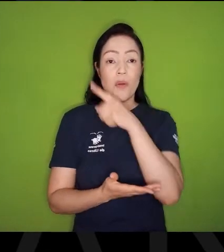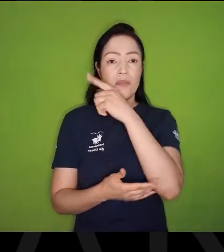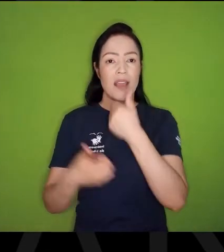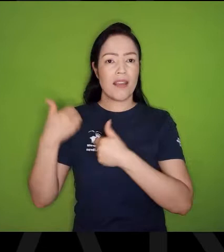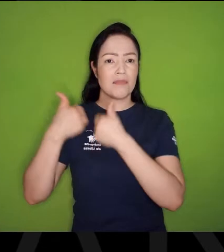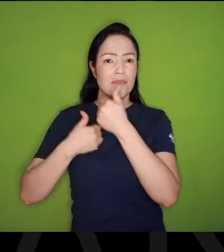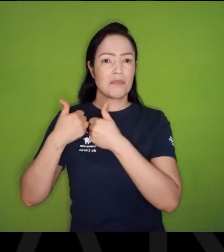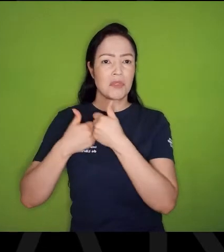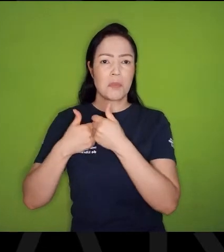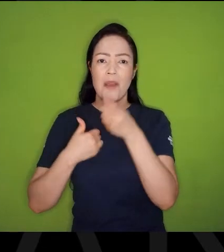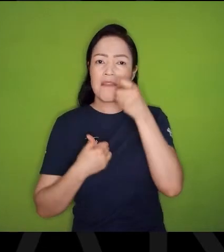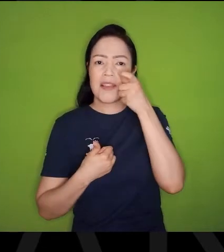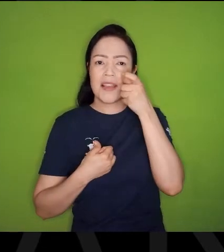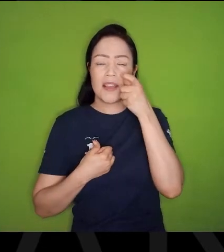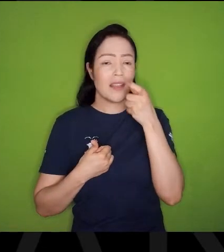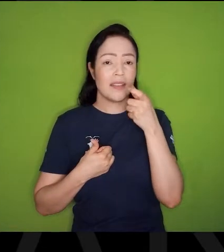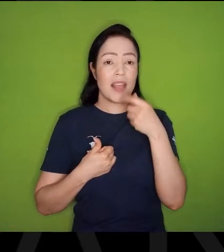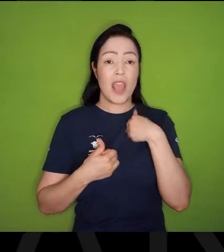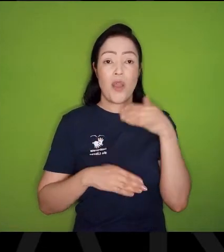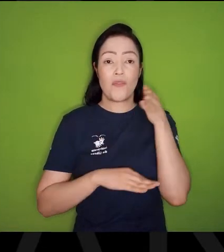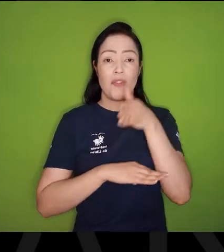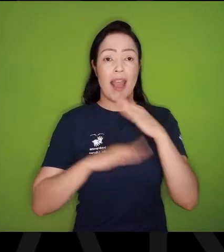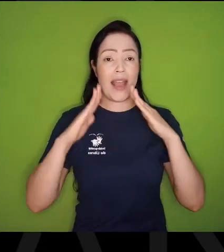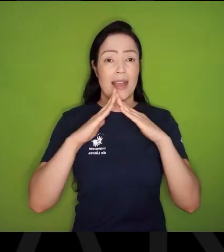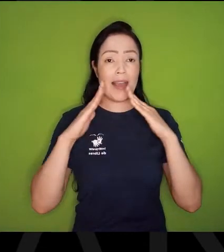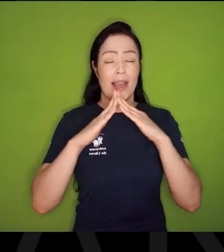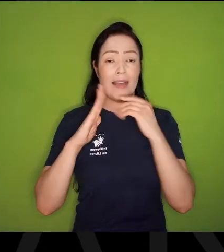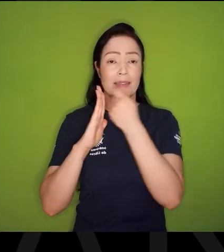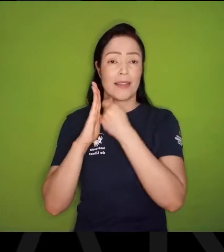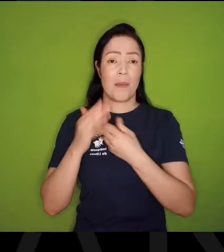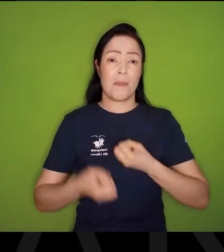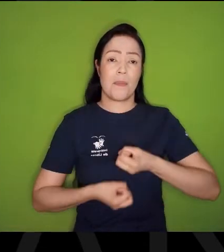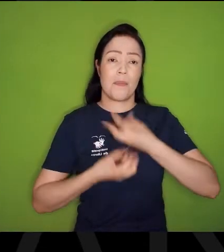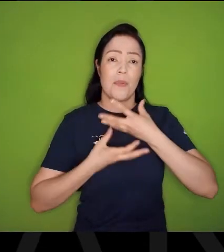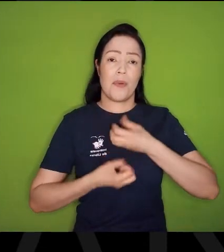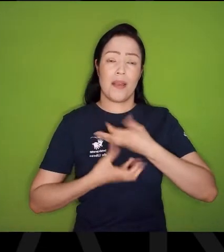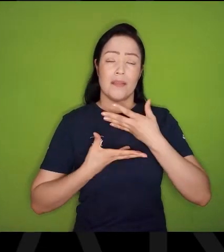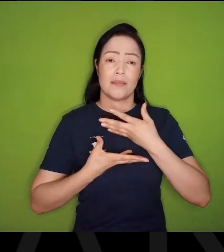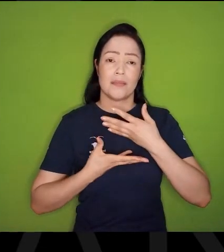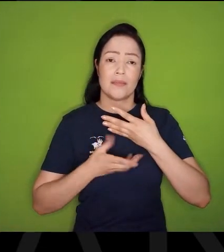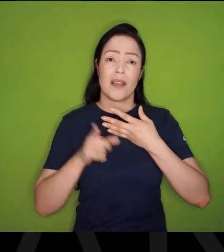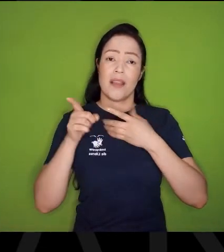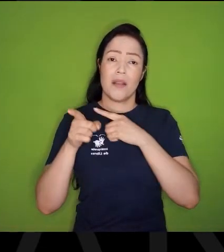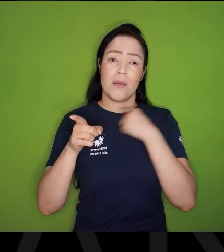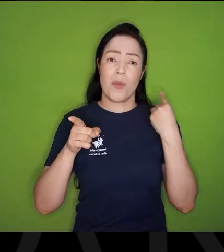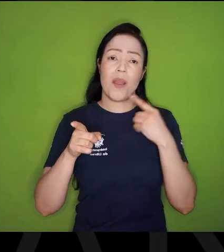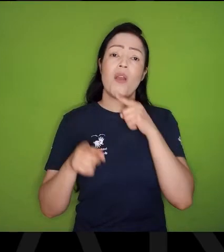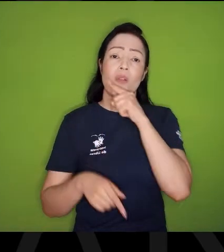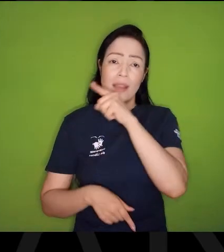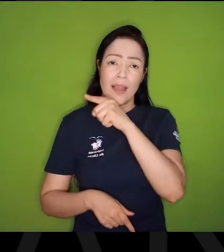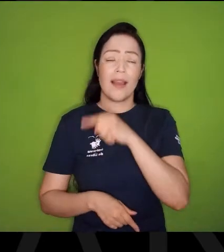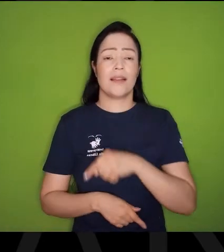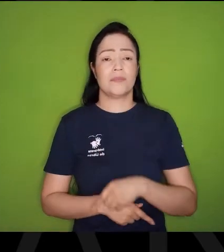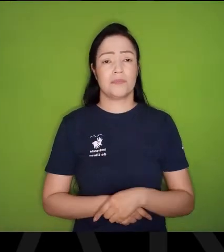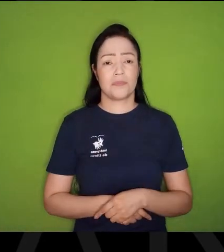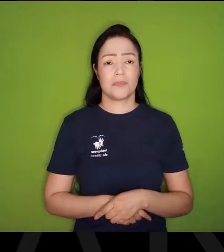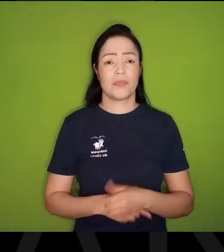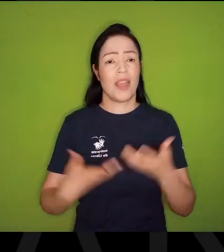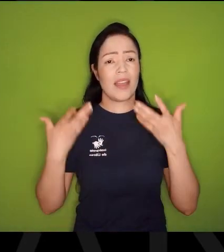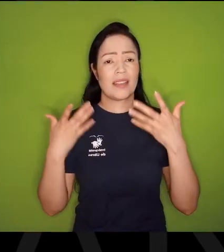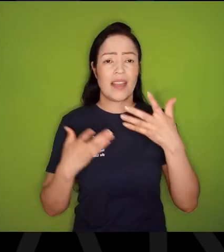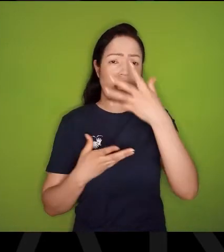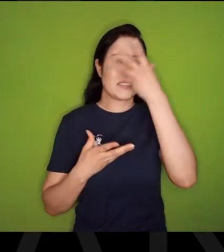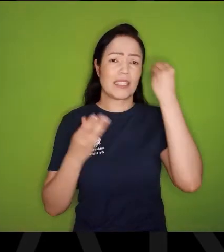Pacaembu, Eu fui para a casa do poeta, Onde ele morreu, Angustiado e triste, Querendo ser ignorado,